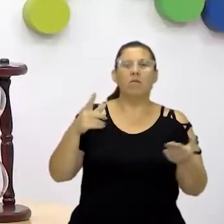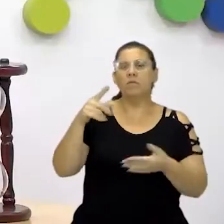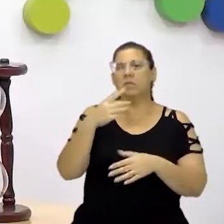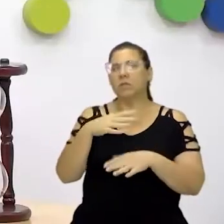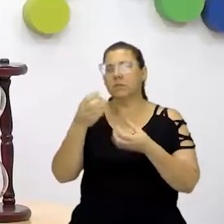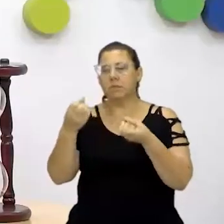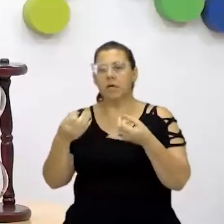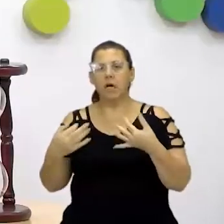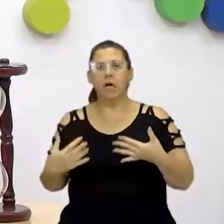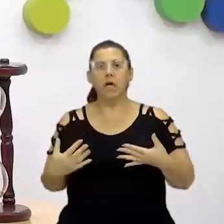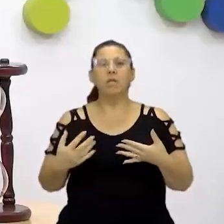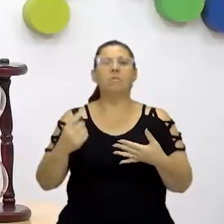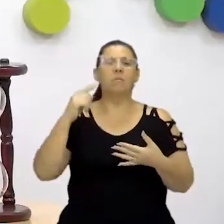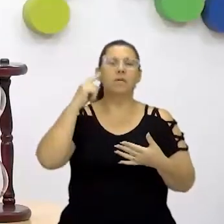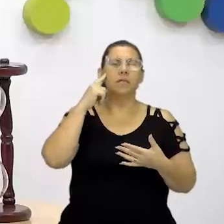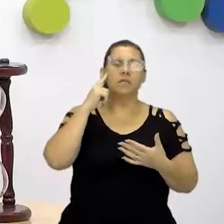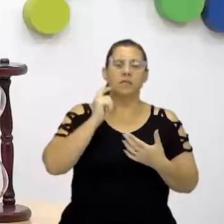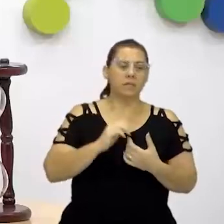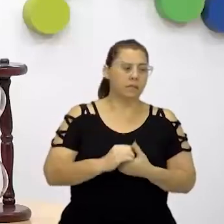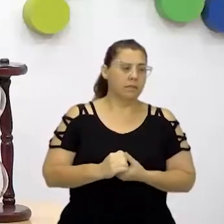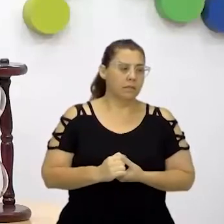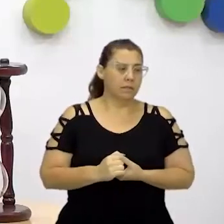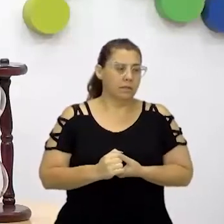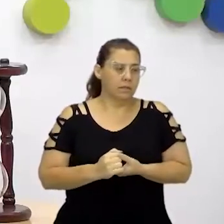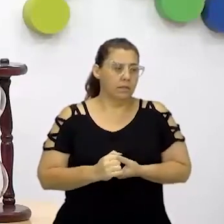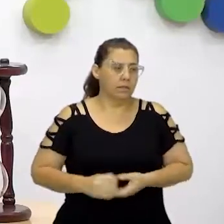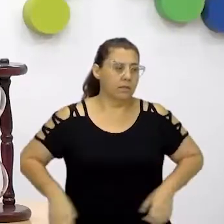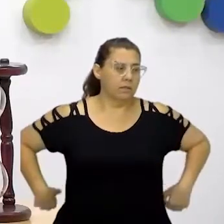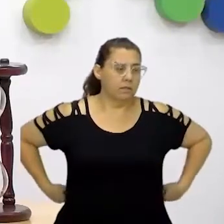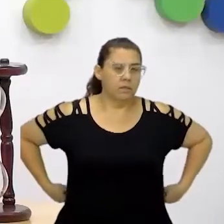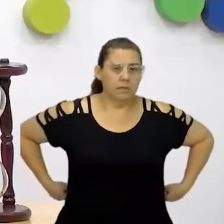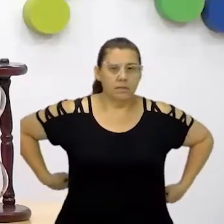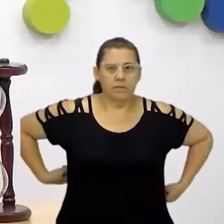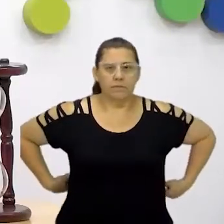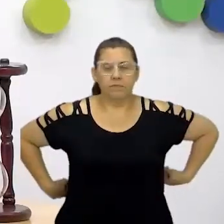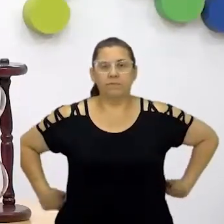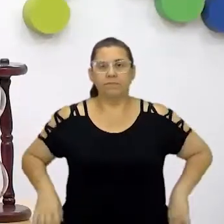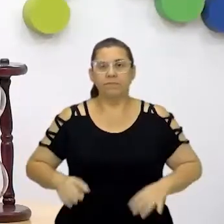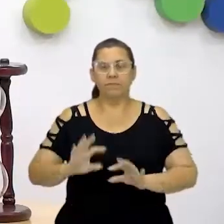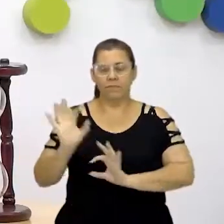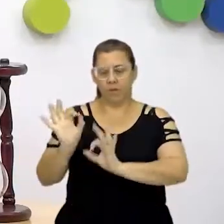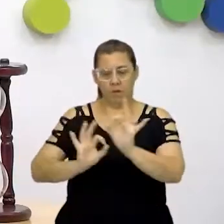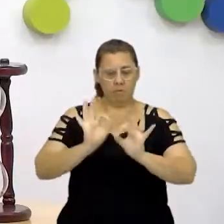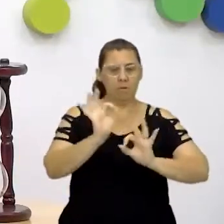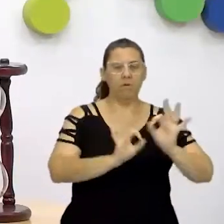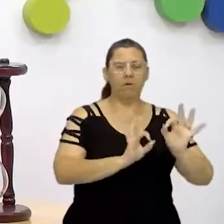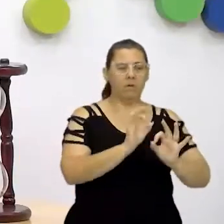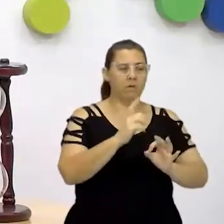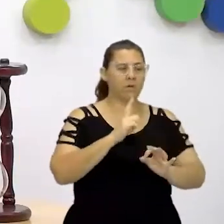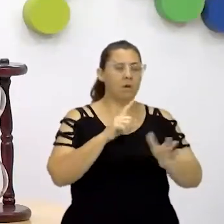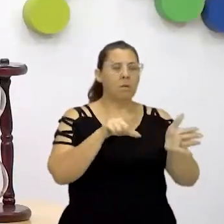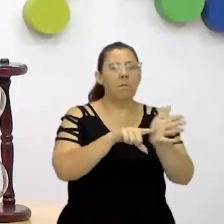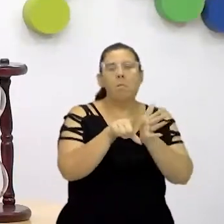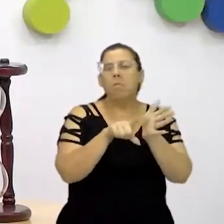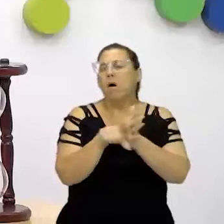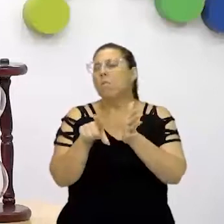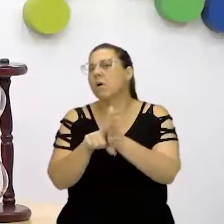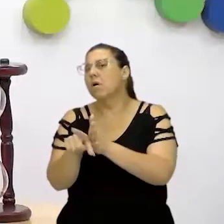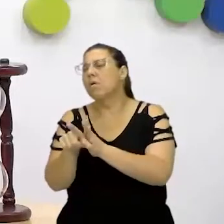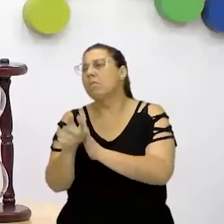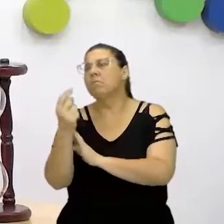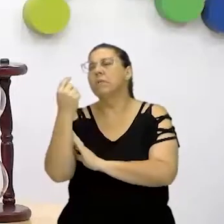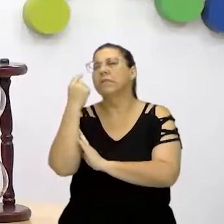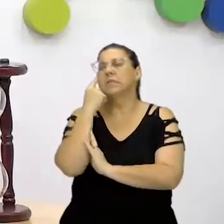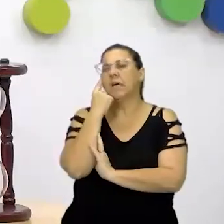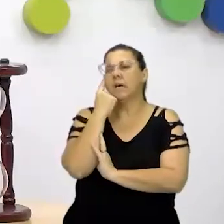pro Kleber, até pensei no seguinte. Sim, né? A democracia, ela foi se construindo. Mas aí tem algumas perguntas que a gente precisa fazer.